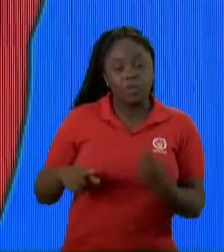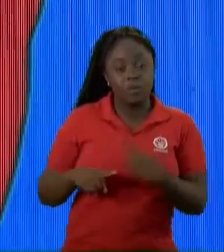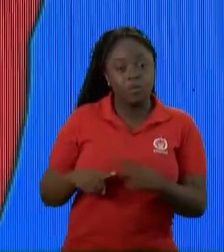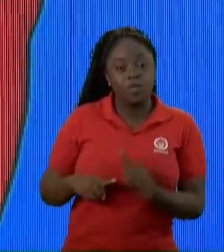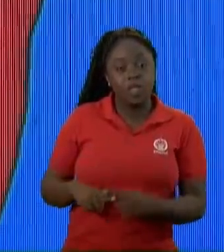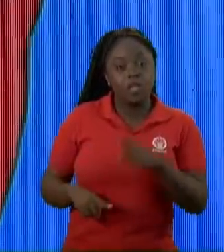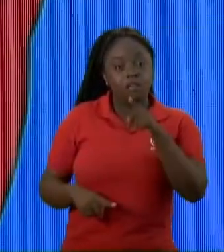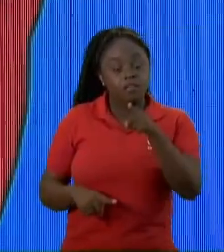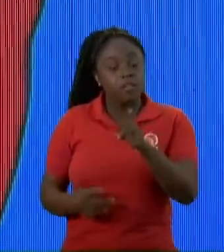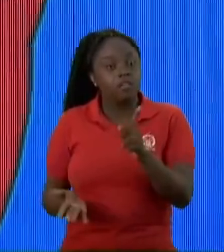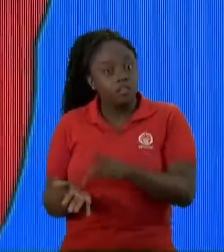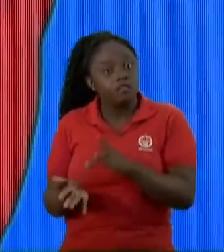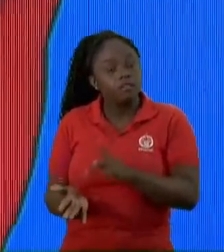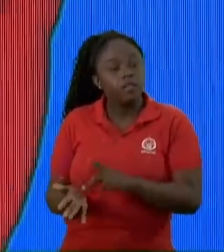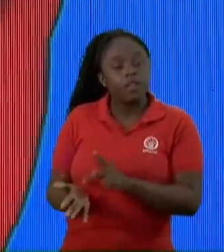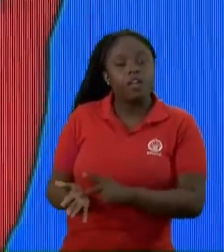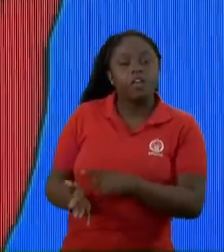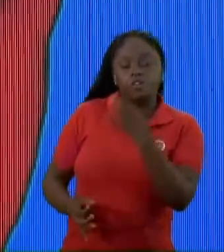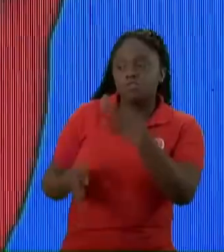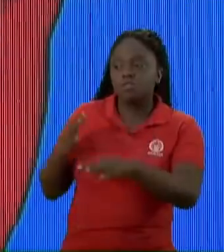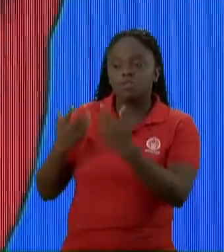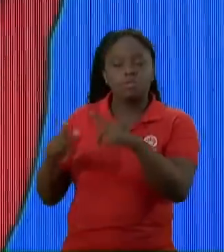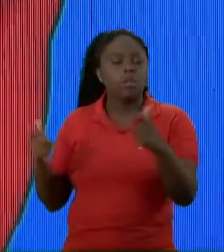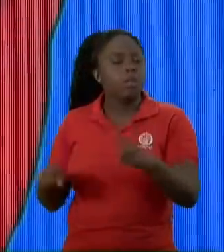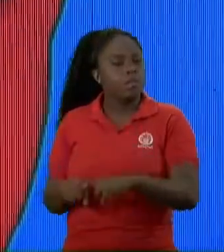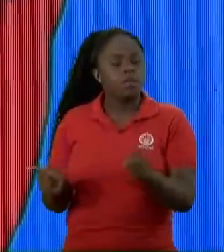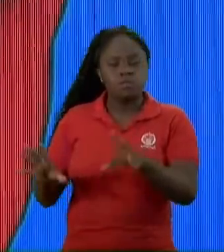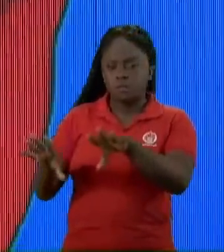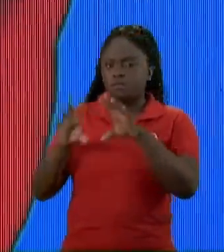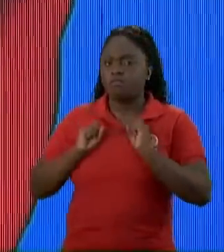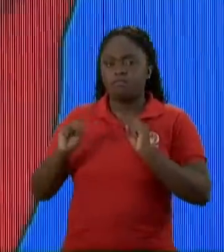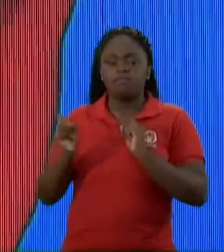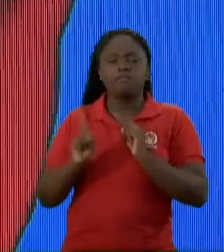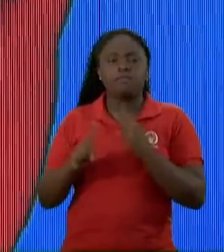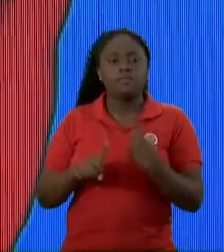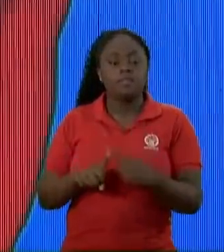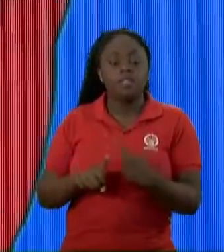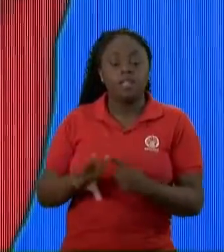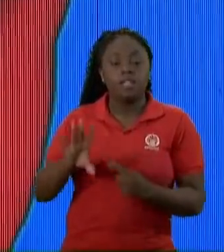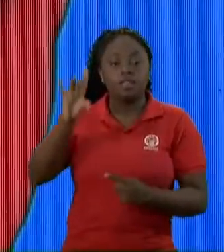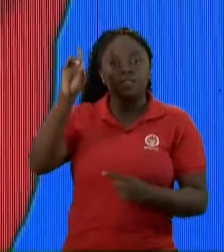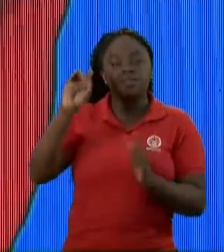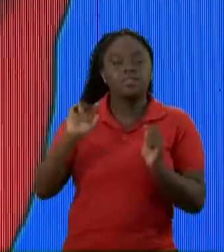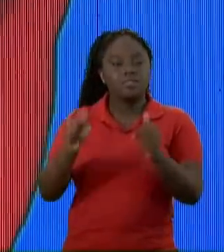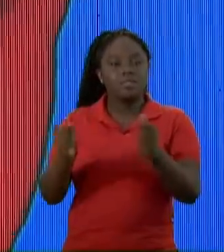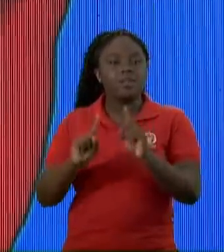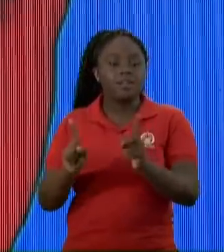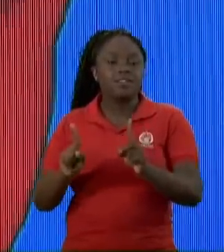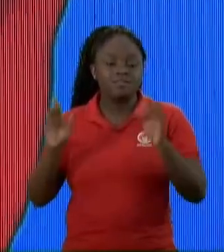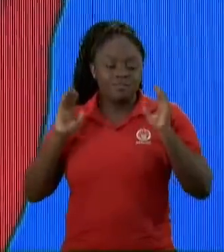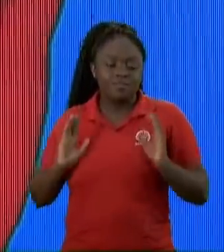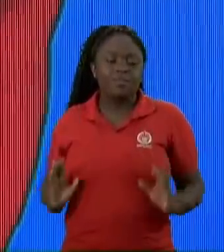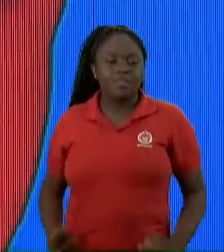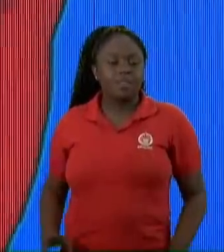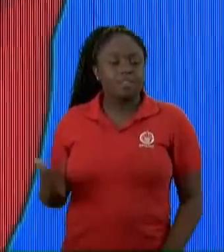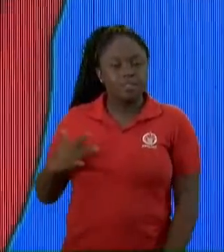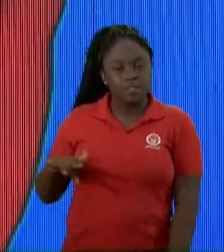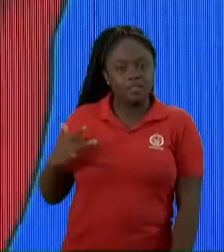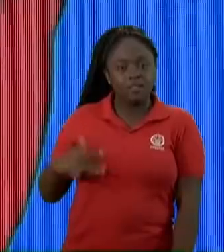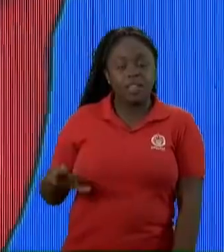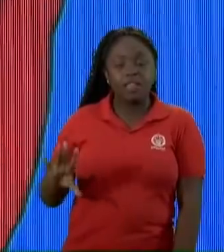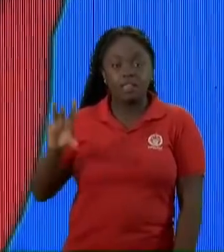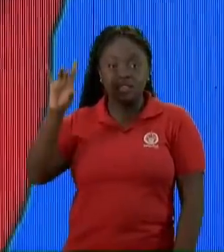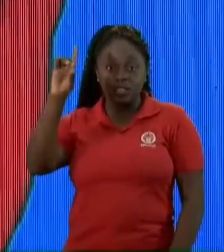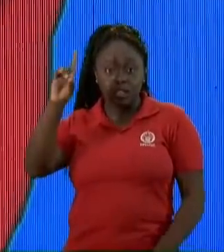injustiçado Mesmo Mas não assuma Porque Deus Não se move Pelo vitimismo Deus se move